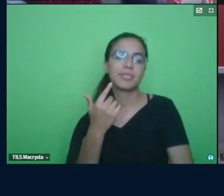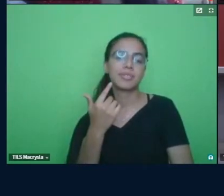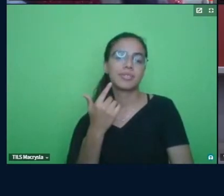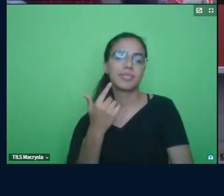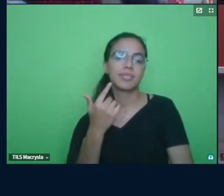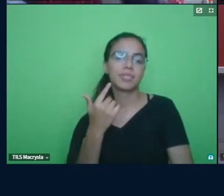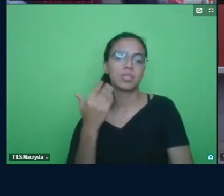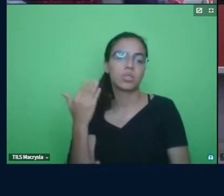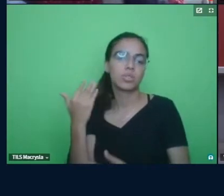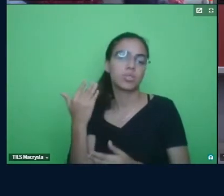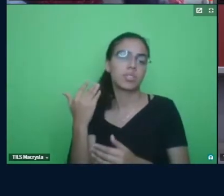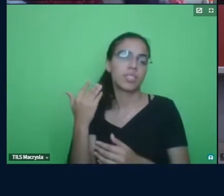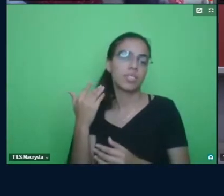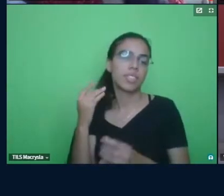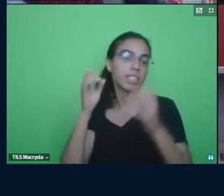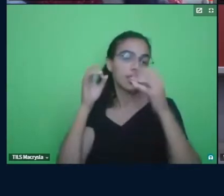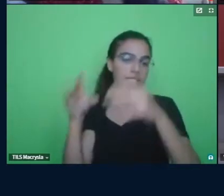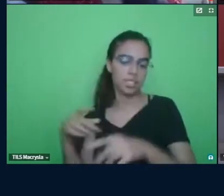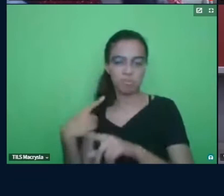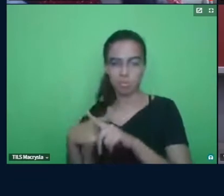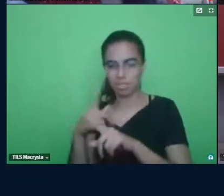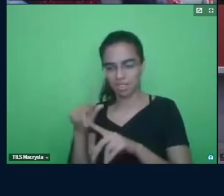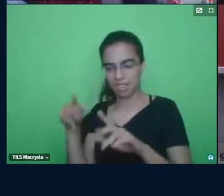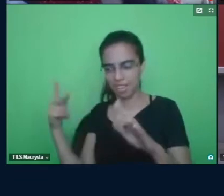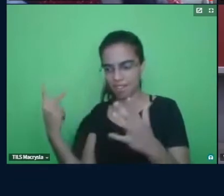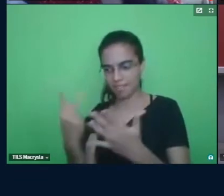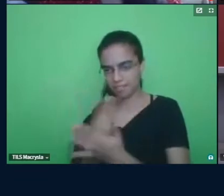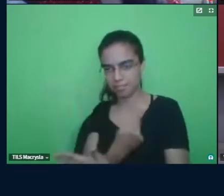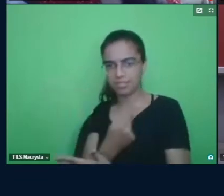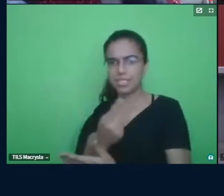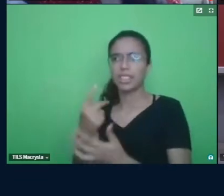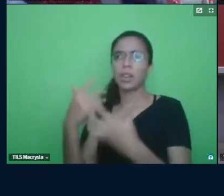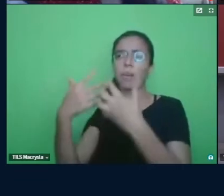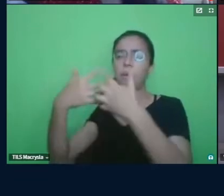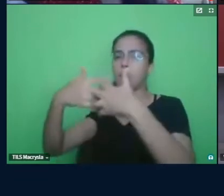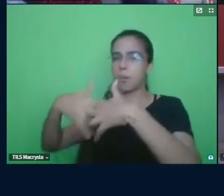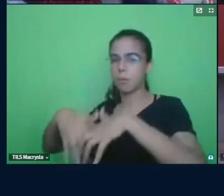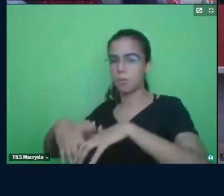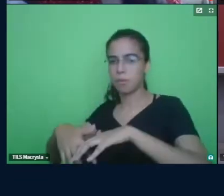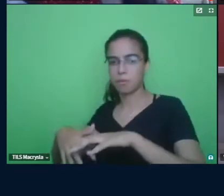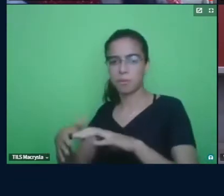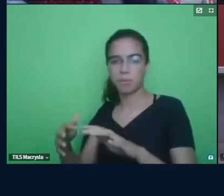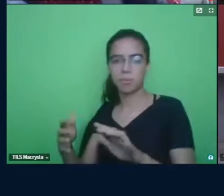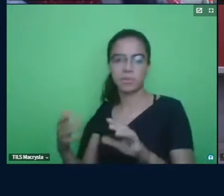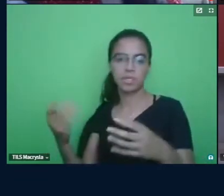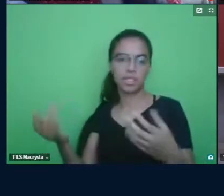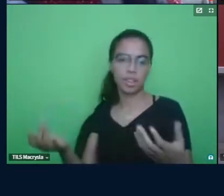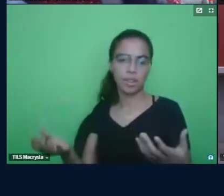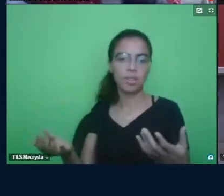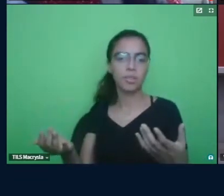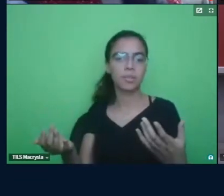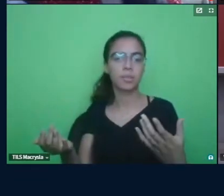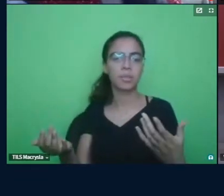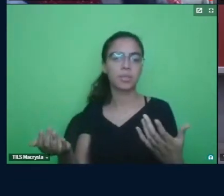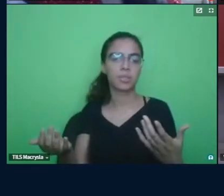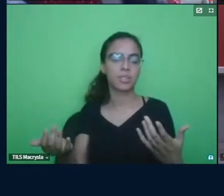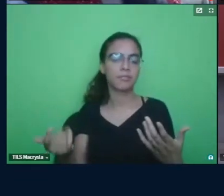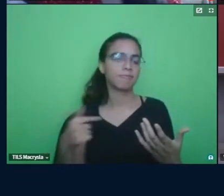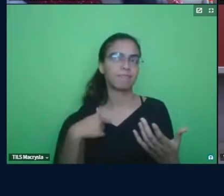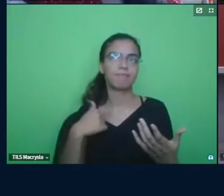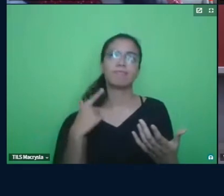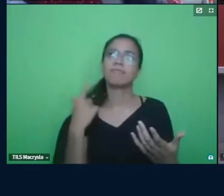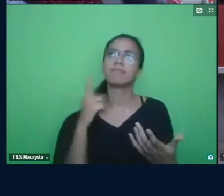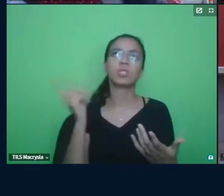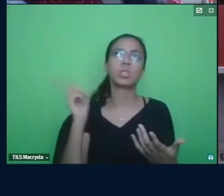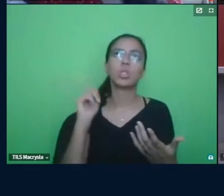é um, é um evento, né, altamente complexo, então, eu, né, não consigo